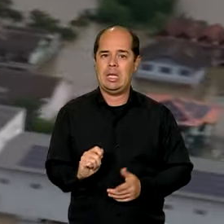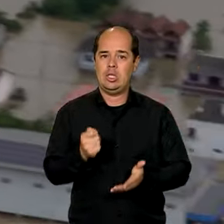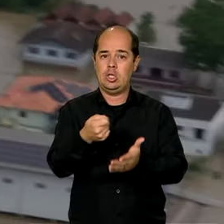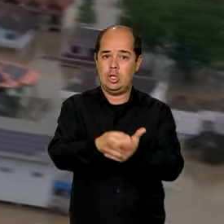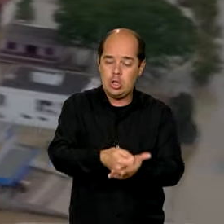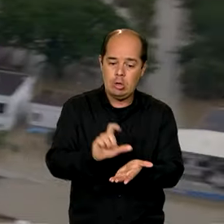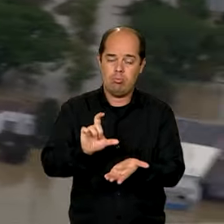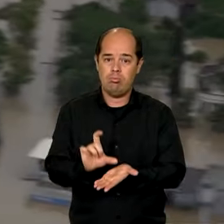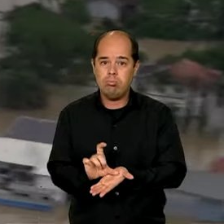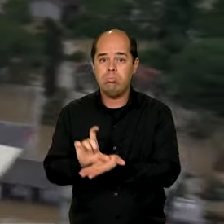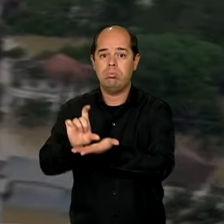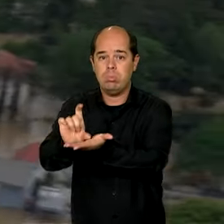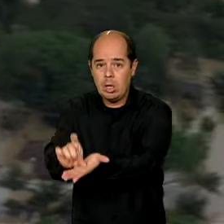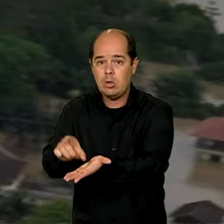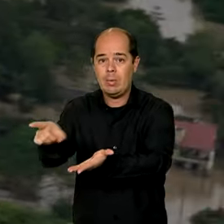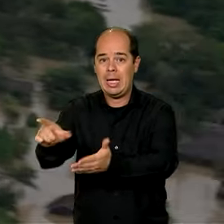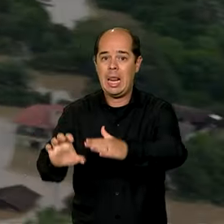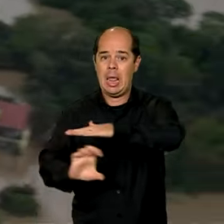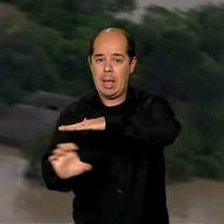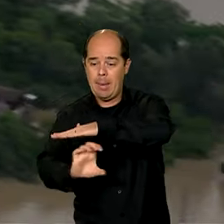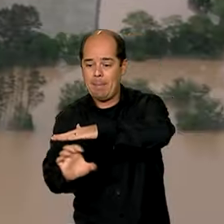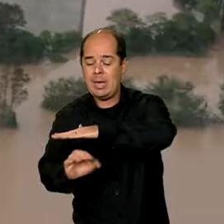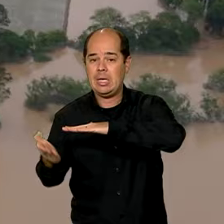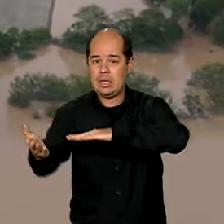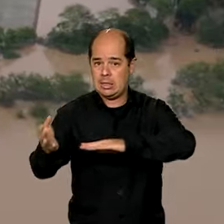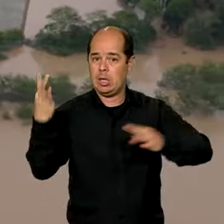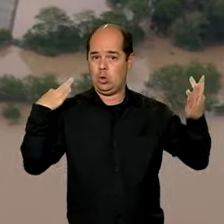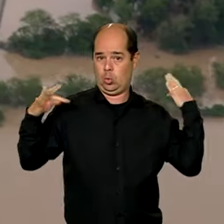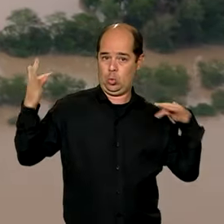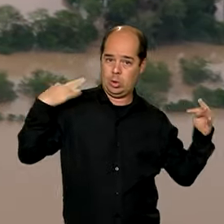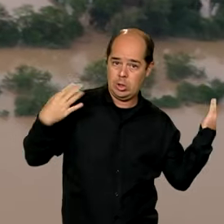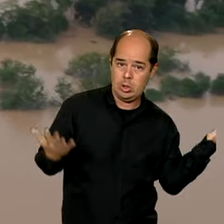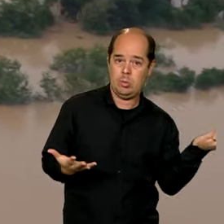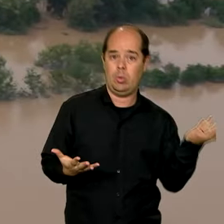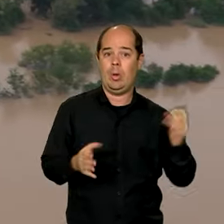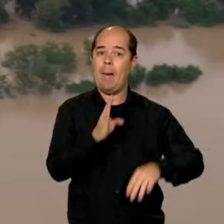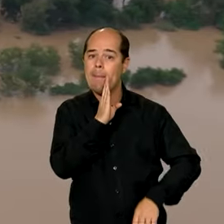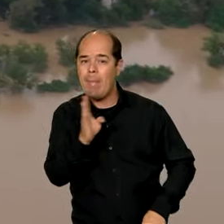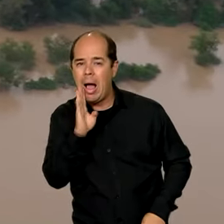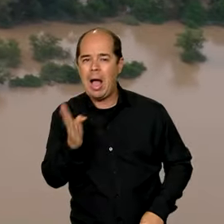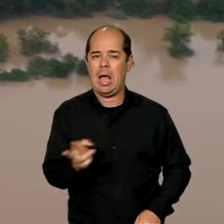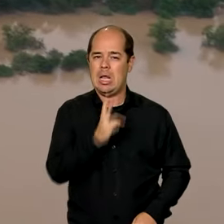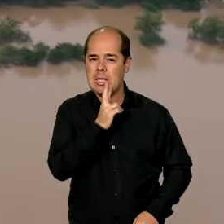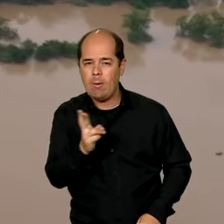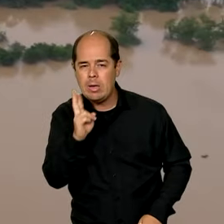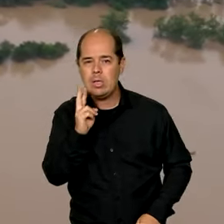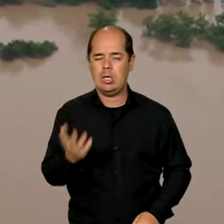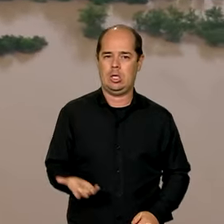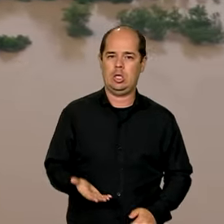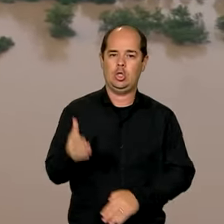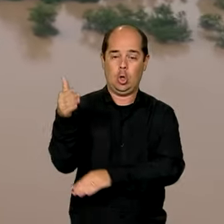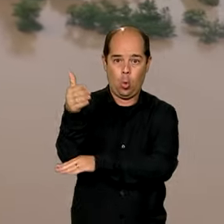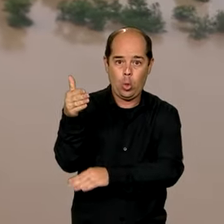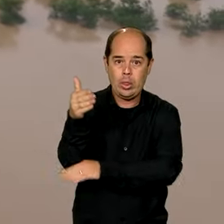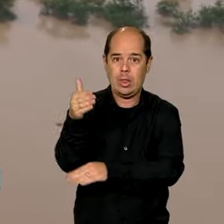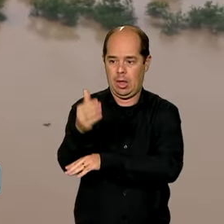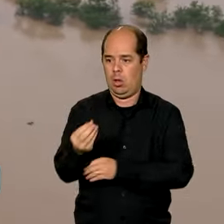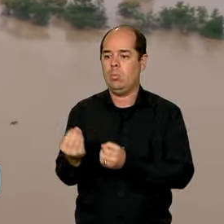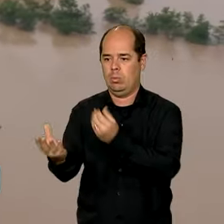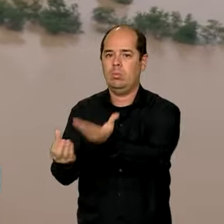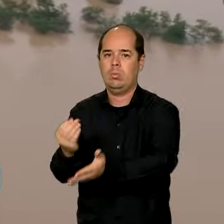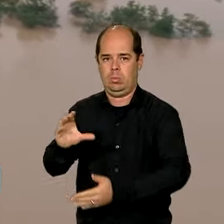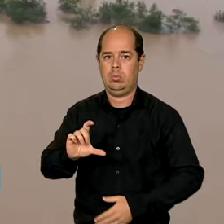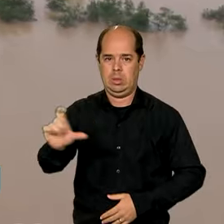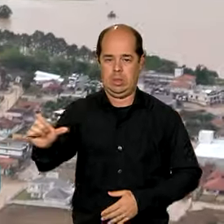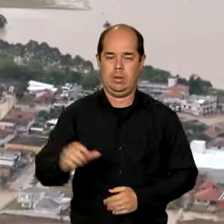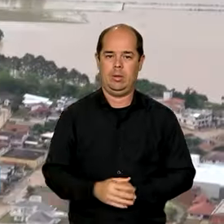reais para empresas da cadeia do turismo, como bares, restaurantes e hotéis. E repassou mais de 1 milhão e 200 mil reais